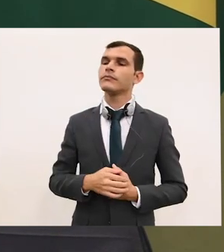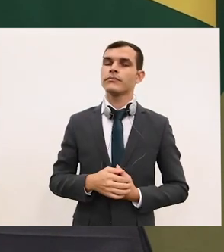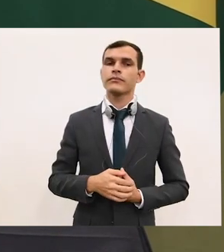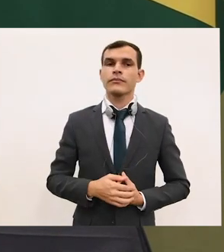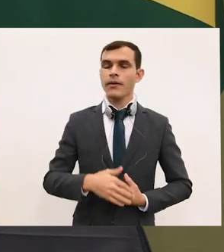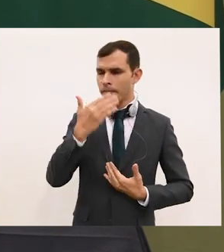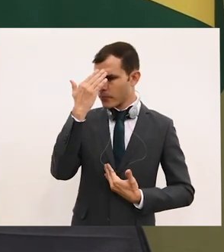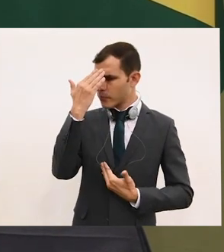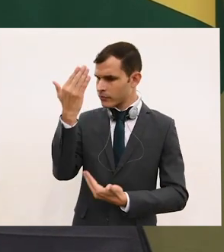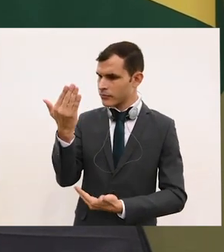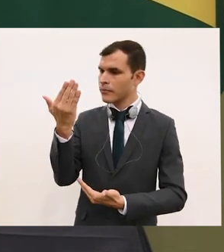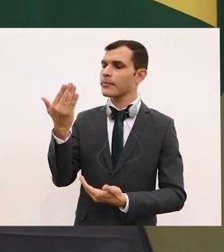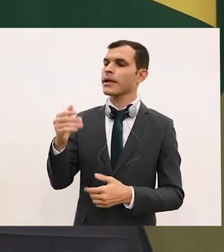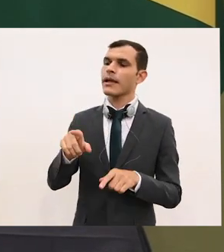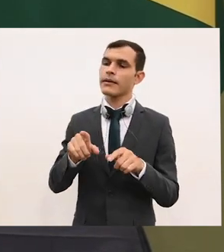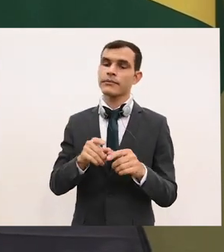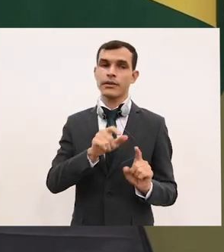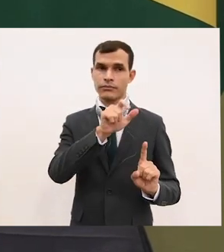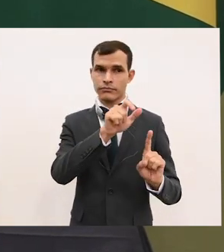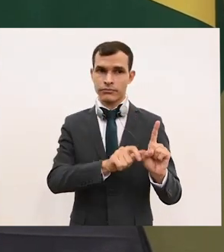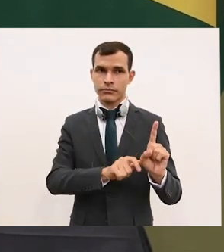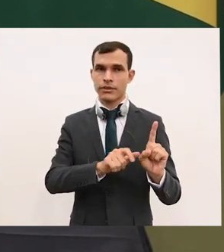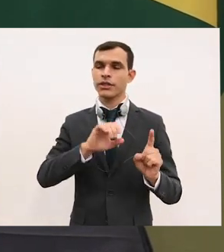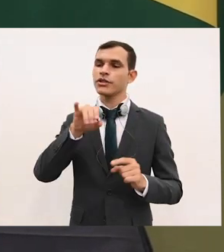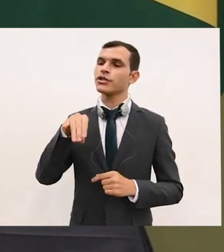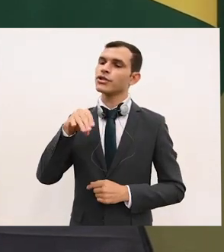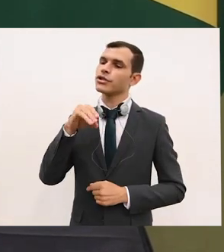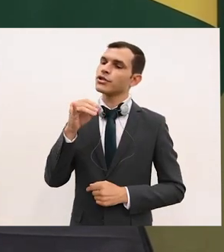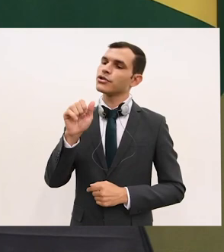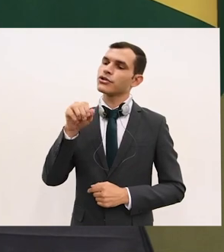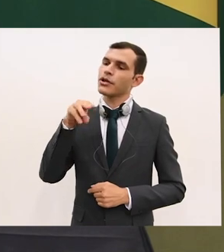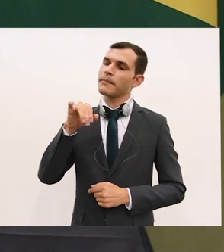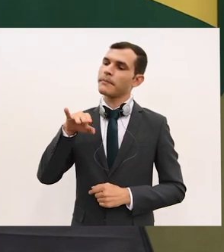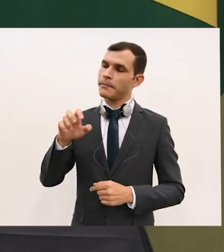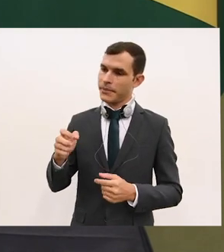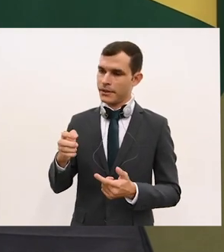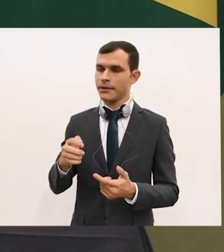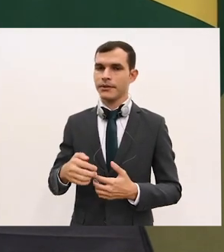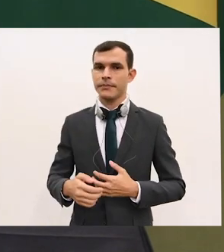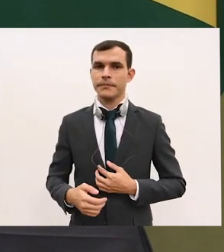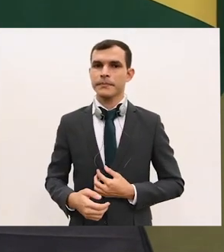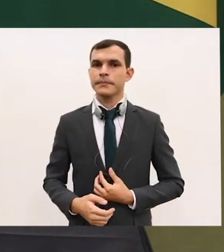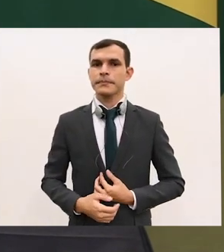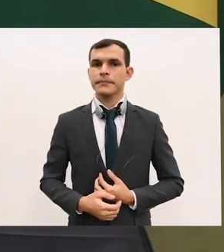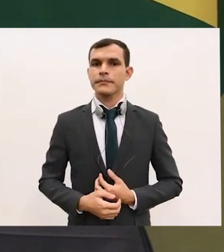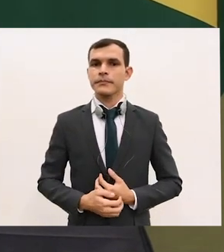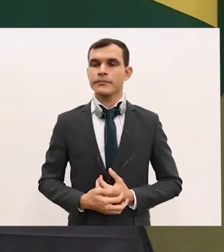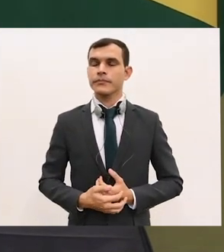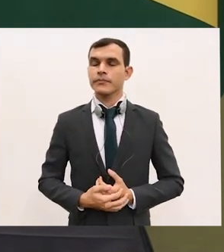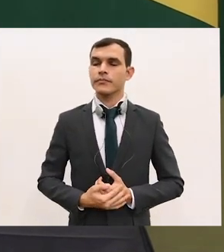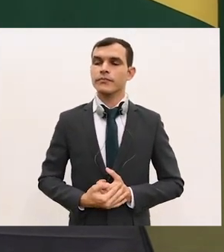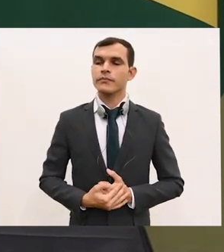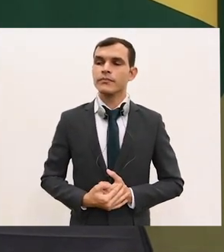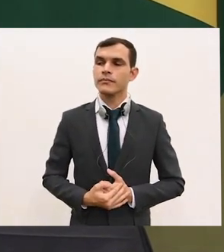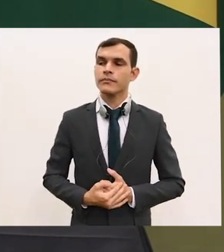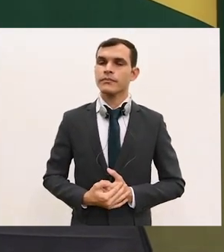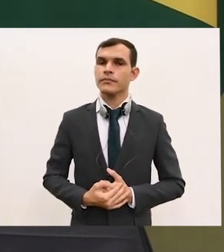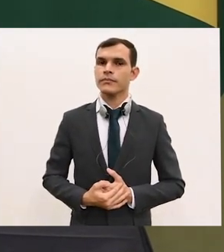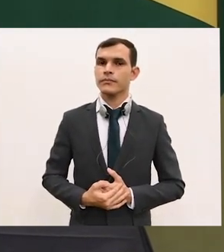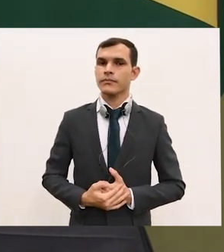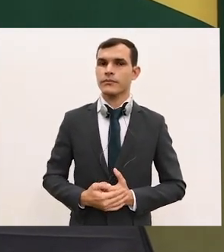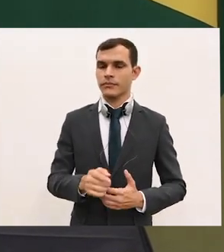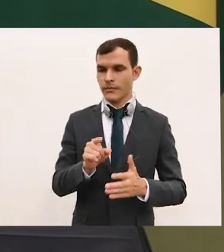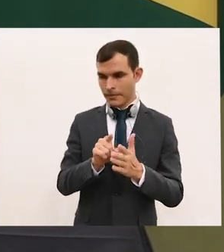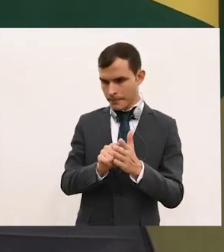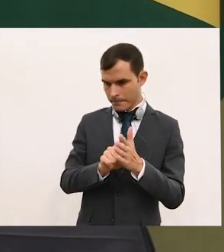da jornalista Jamile Rakanitini, da TV Globo, dirigida ao ministro Carlos